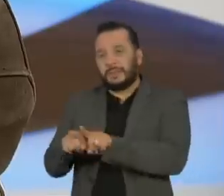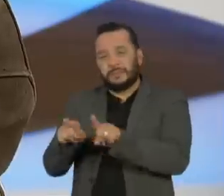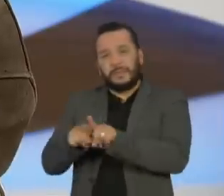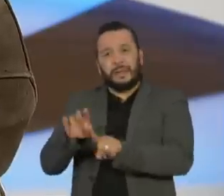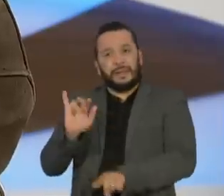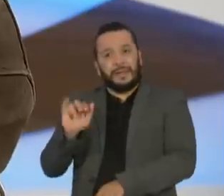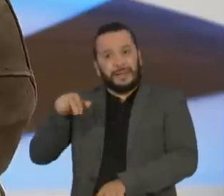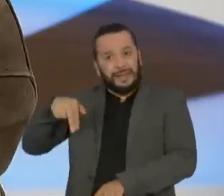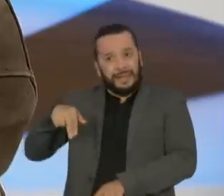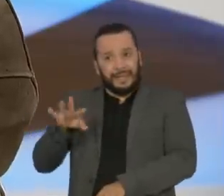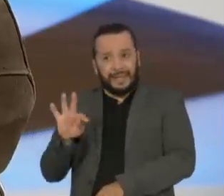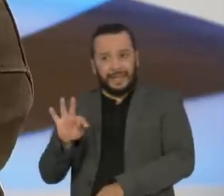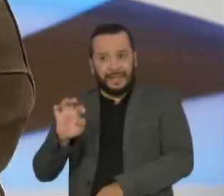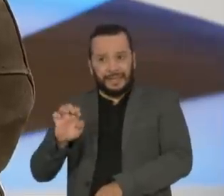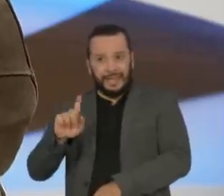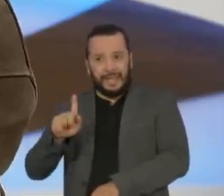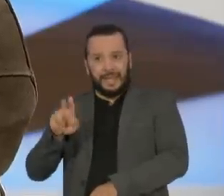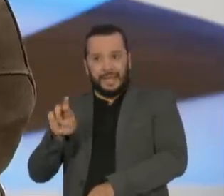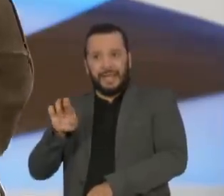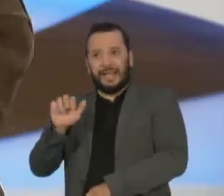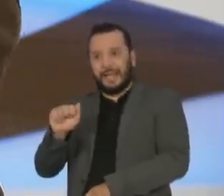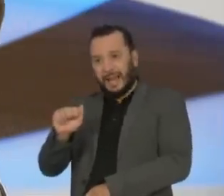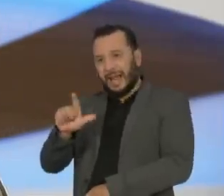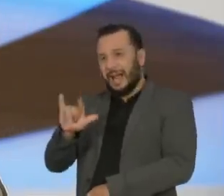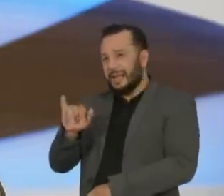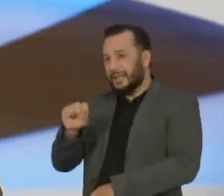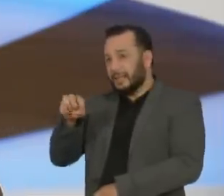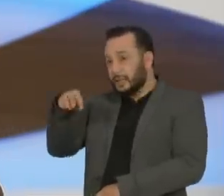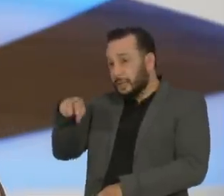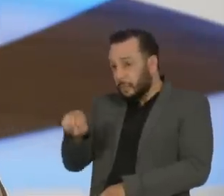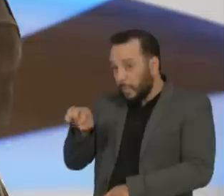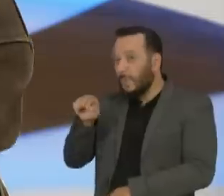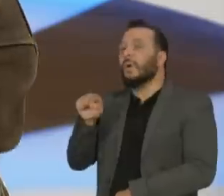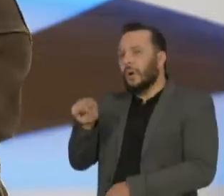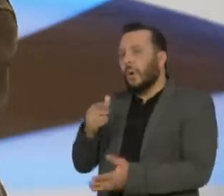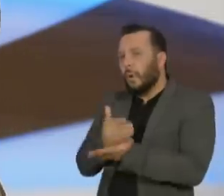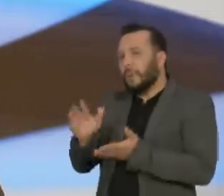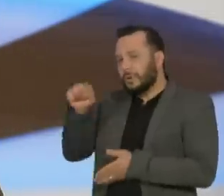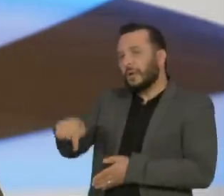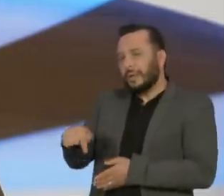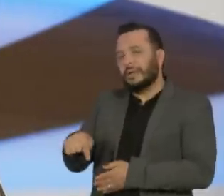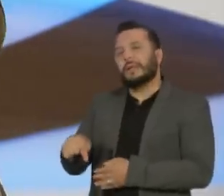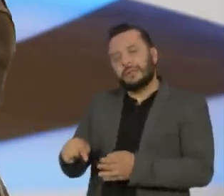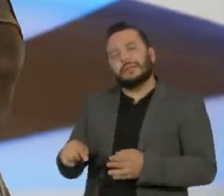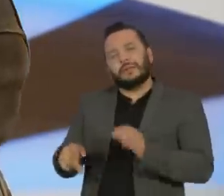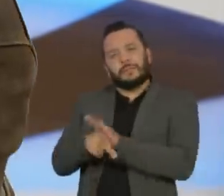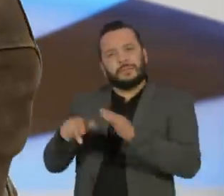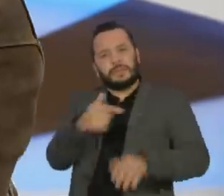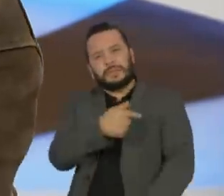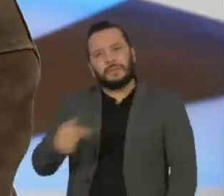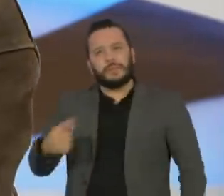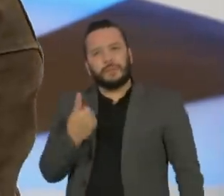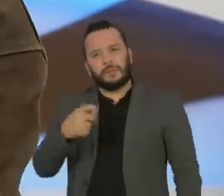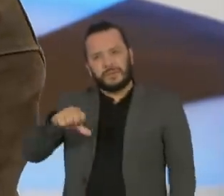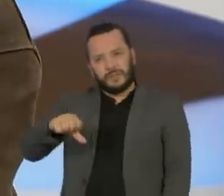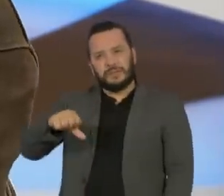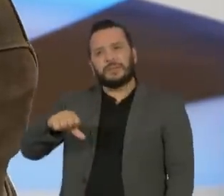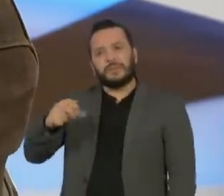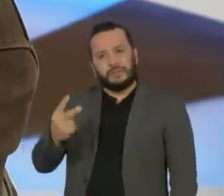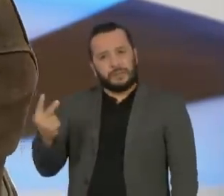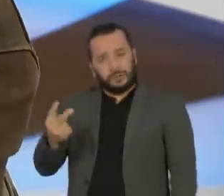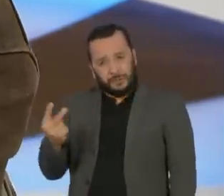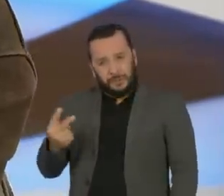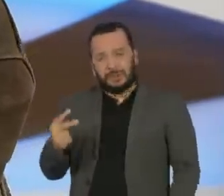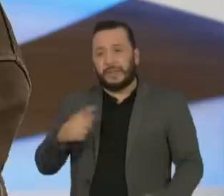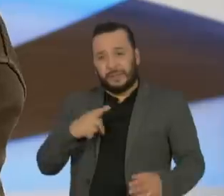saem dali. E eu acho que essas duas forças, elas vêm uma gangorra cósmica se contrapondo durante esse tempo